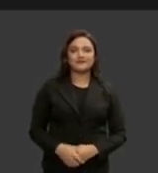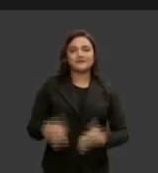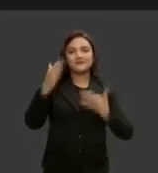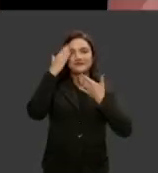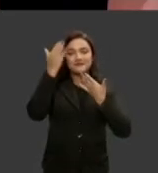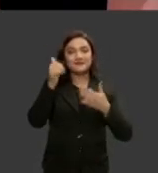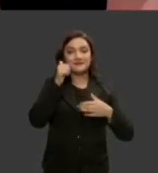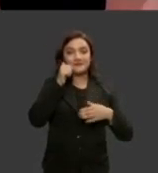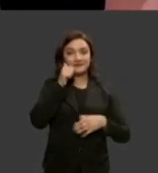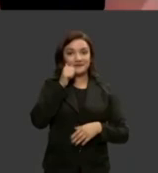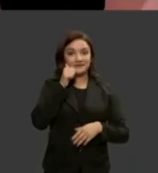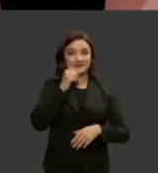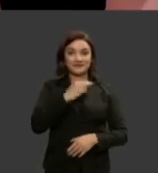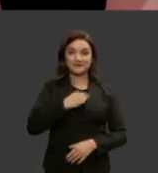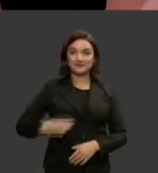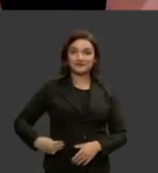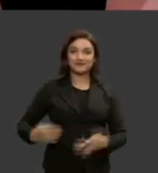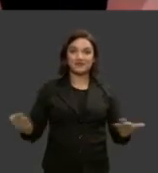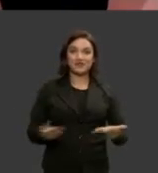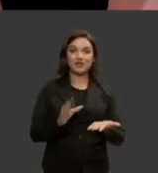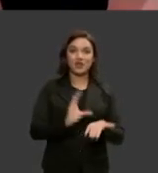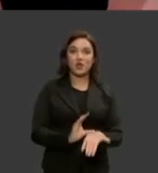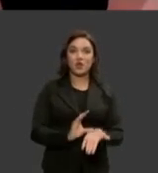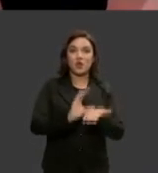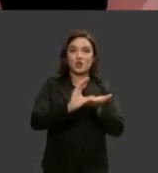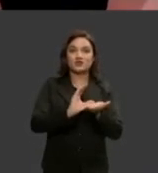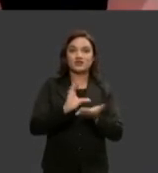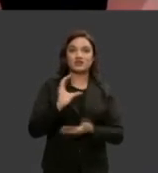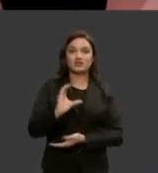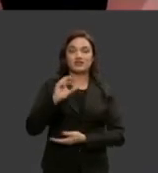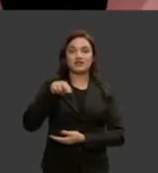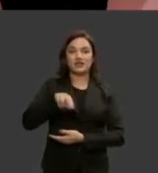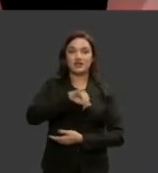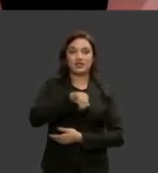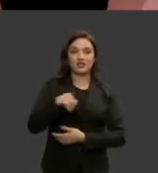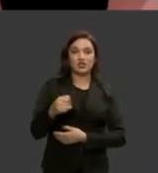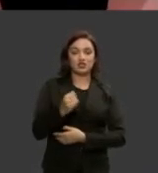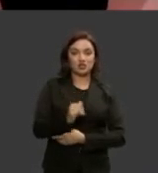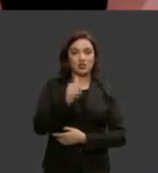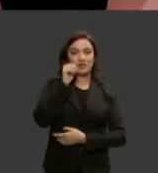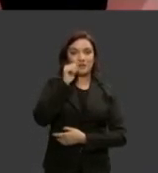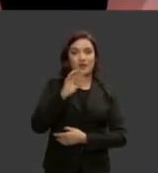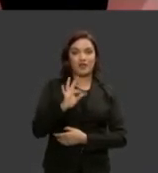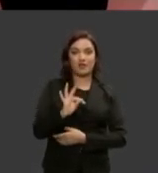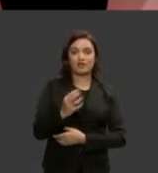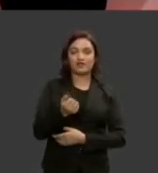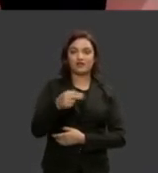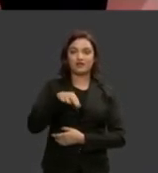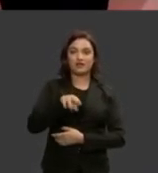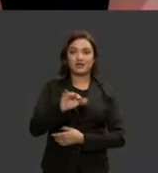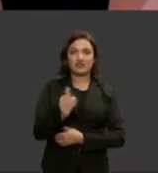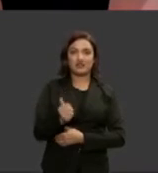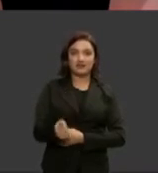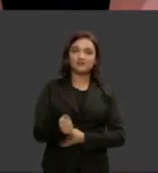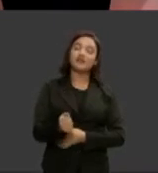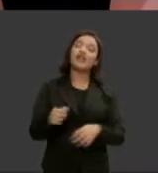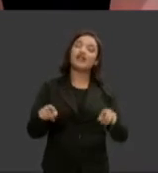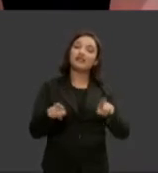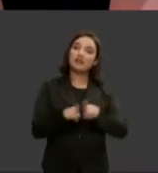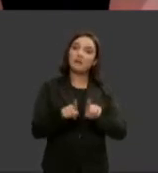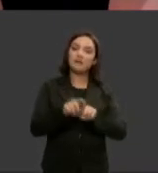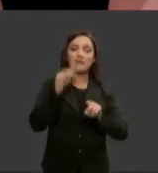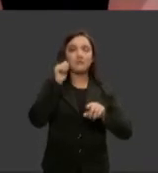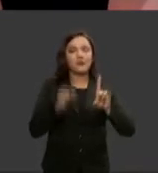obrigada ministra agora é a vez da conselheira do conselho nacional de justiça doutora Tânia Rixigel